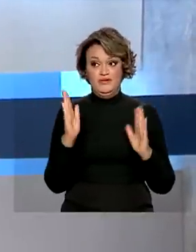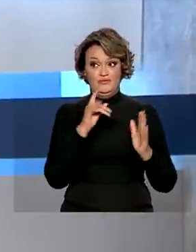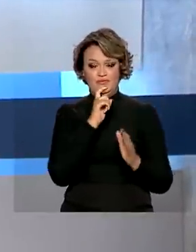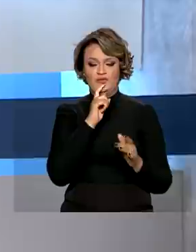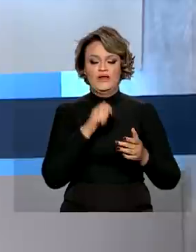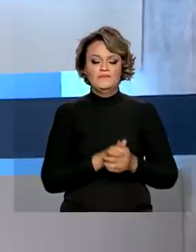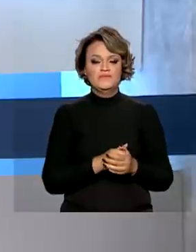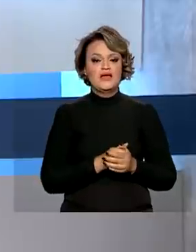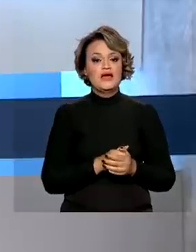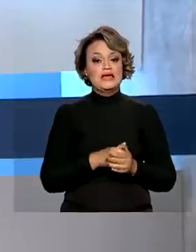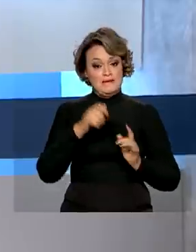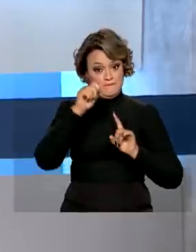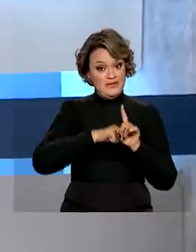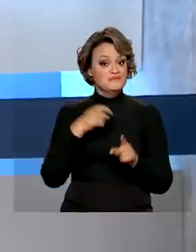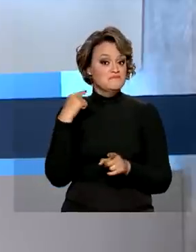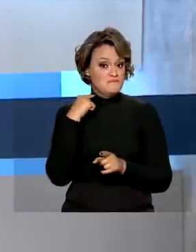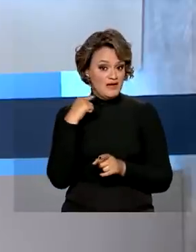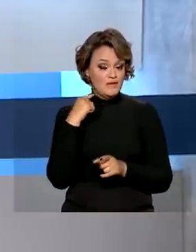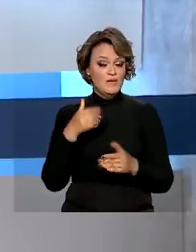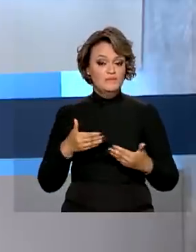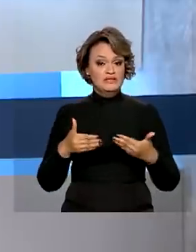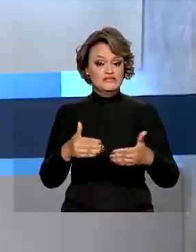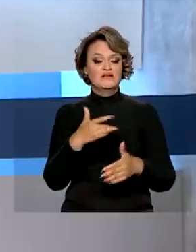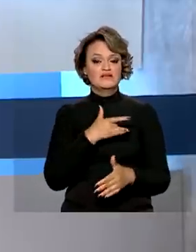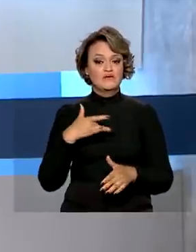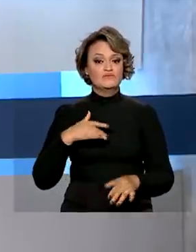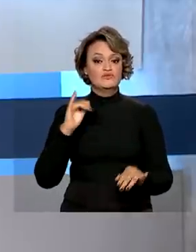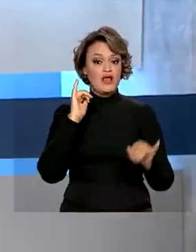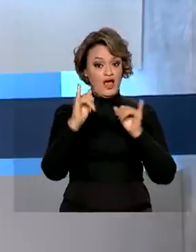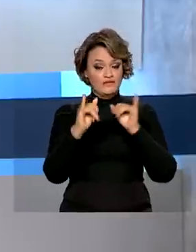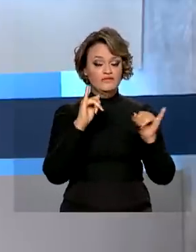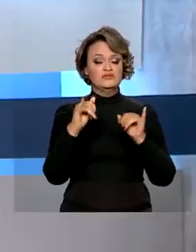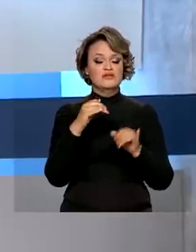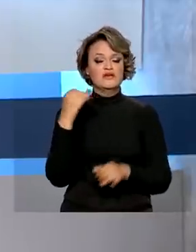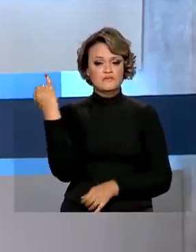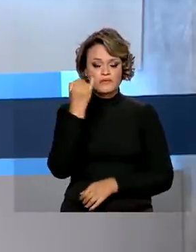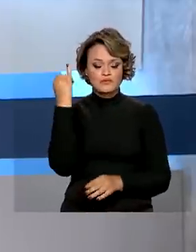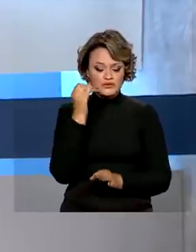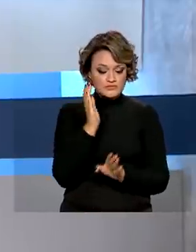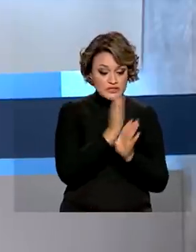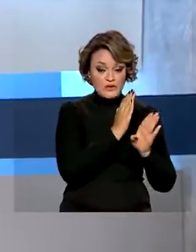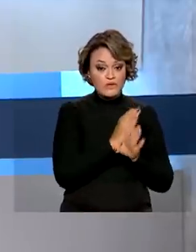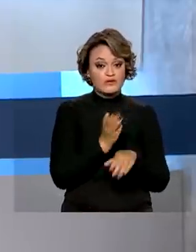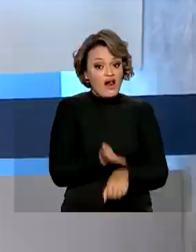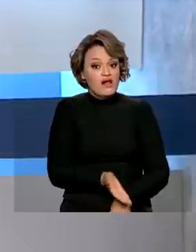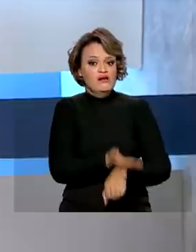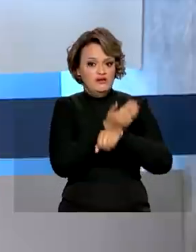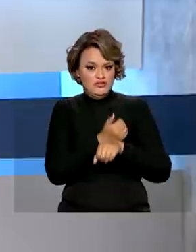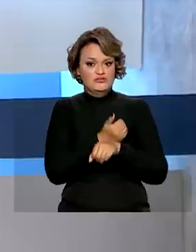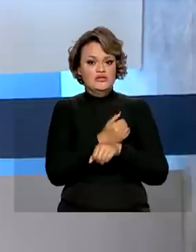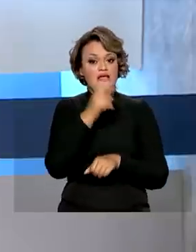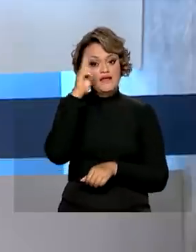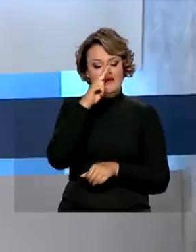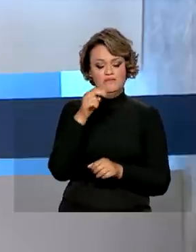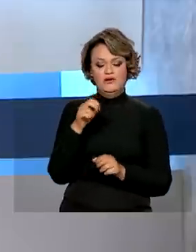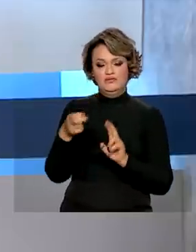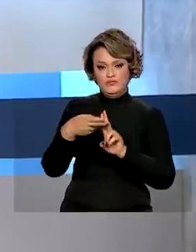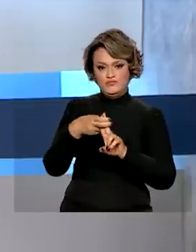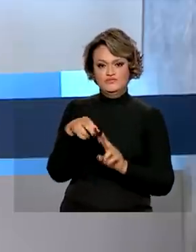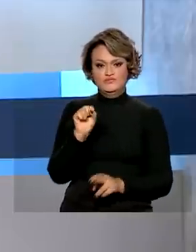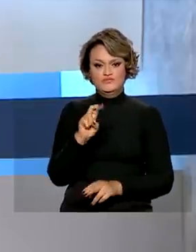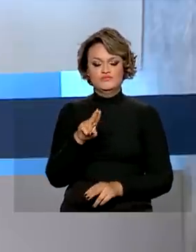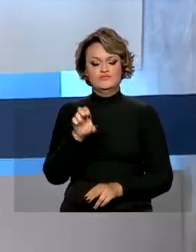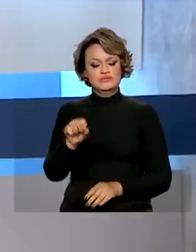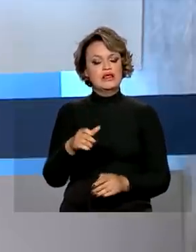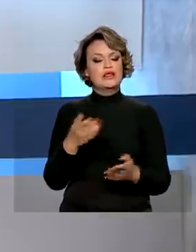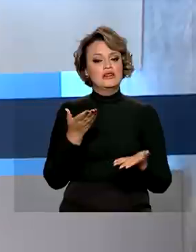justamente neste mês de maio que o Ministério da Saúde alerta para a importância do diagnóstico precoce e lembra que o SUS oferece